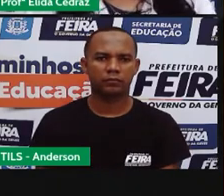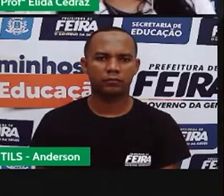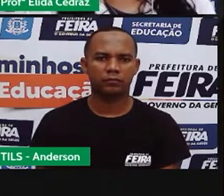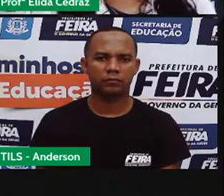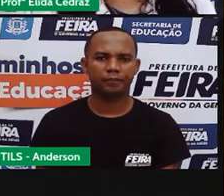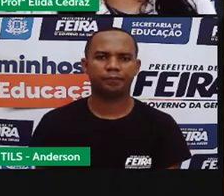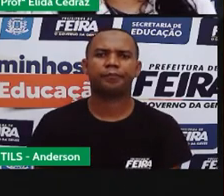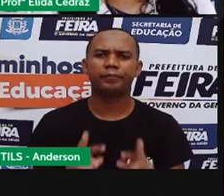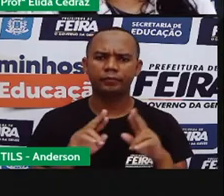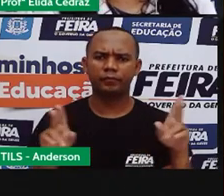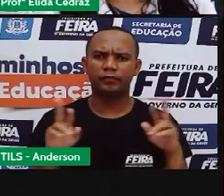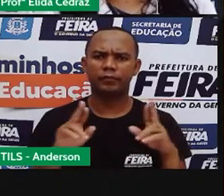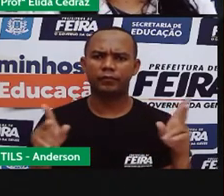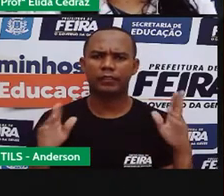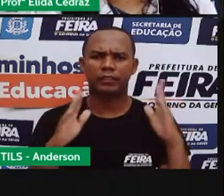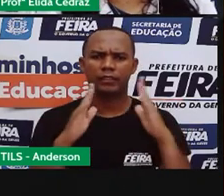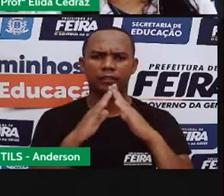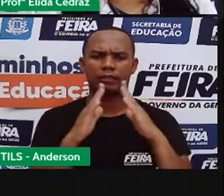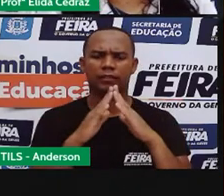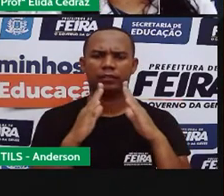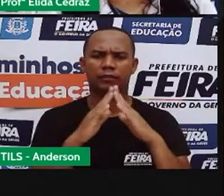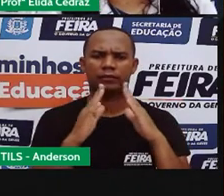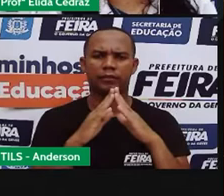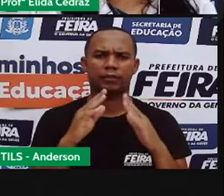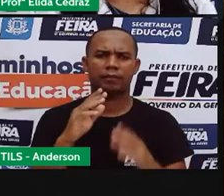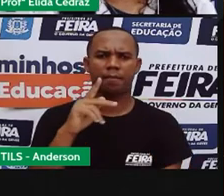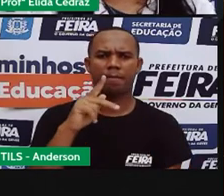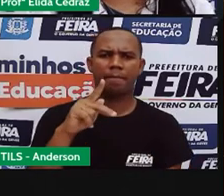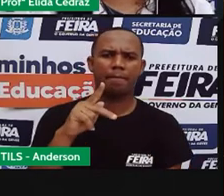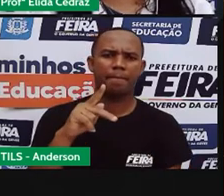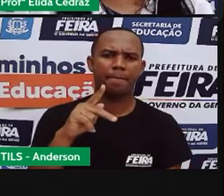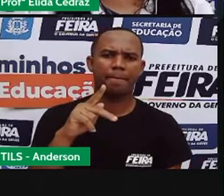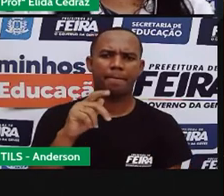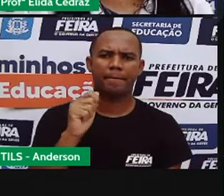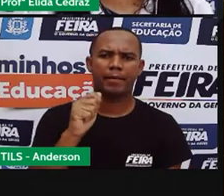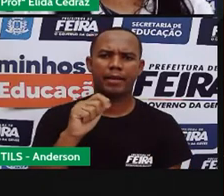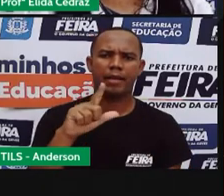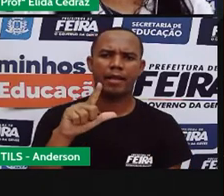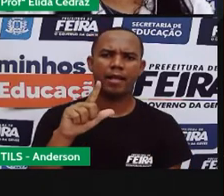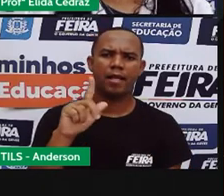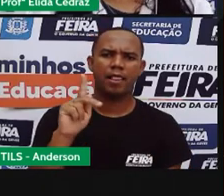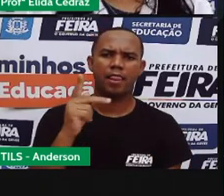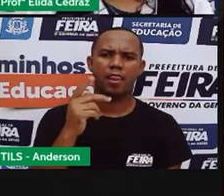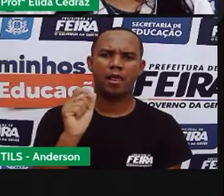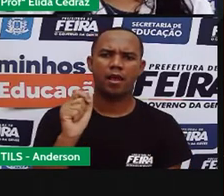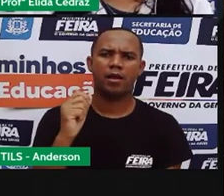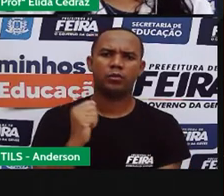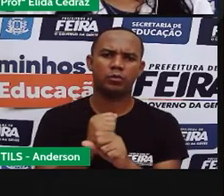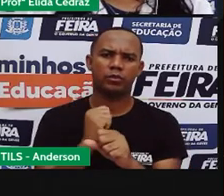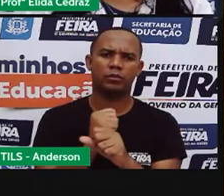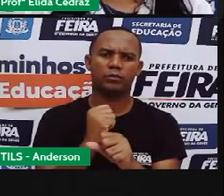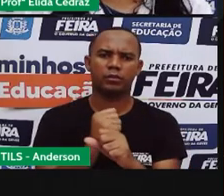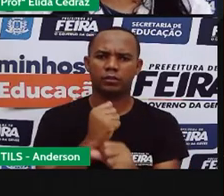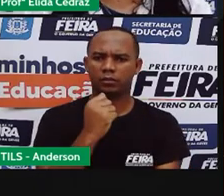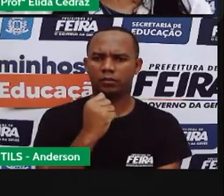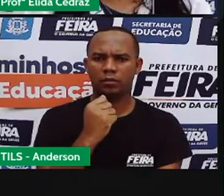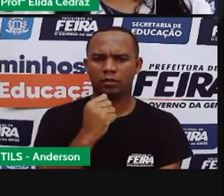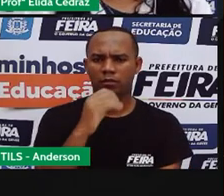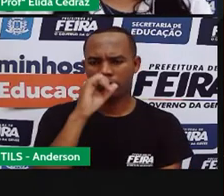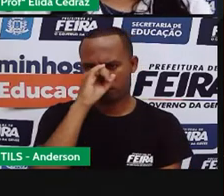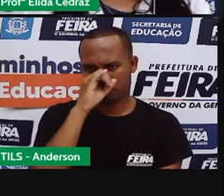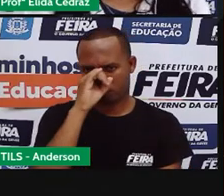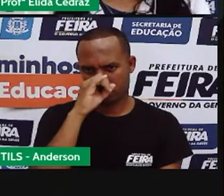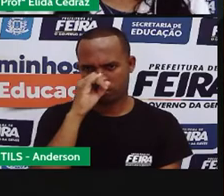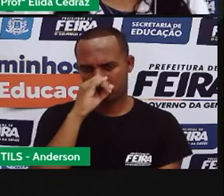Diferente da casa de palha, construída pelo porquinho, o avanço tecnológico modificou alguns produtos